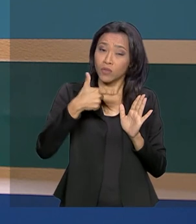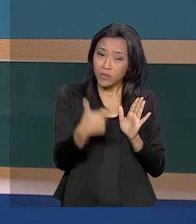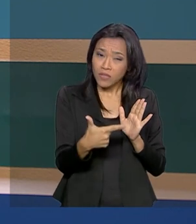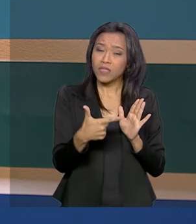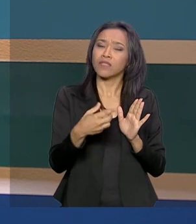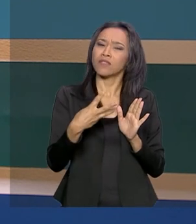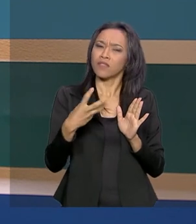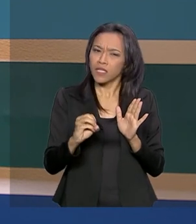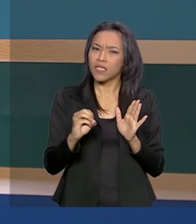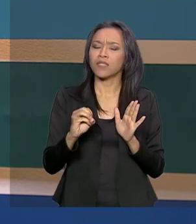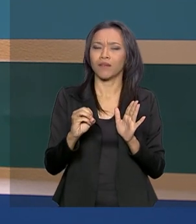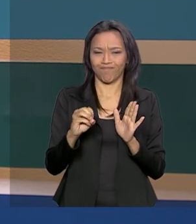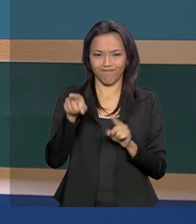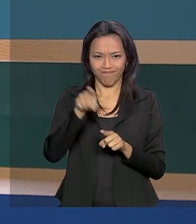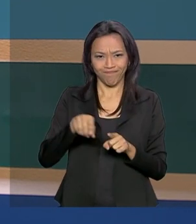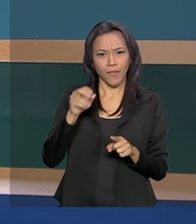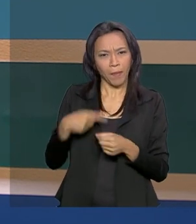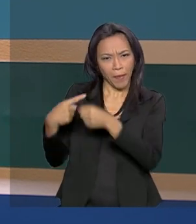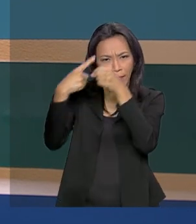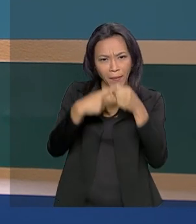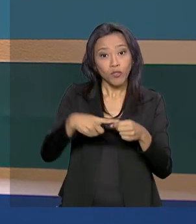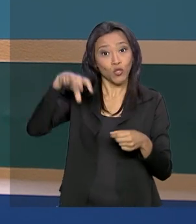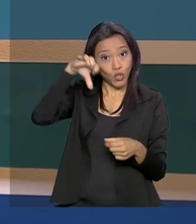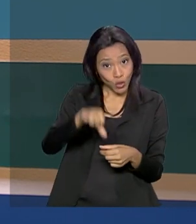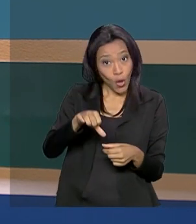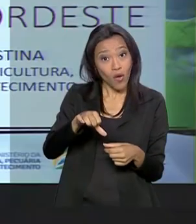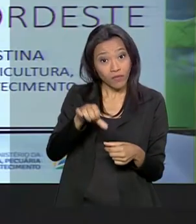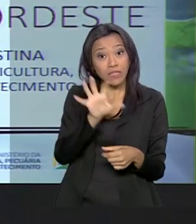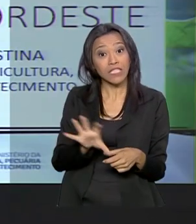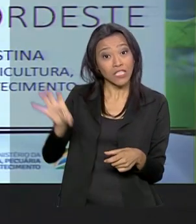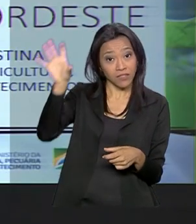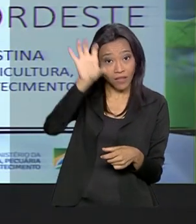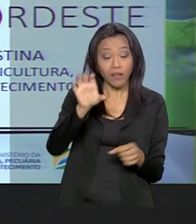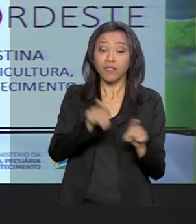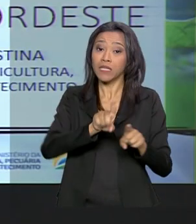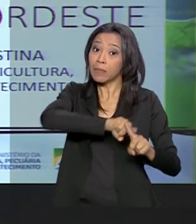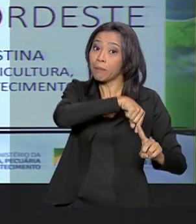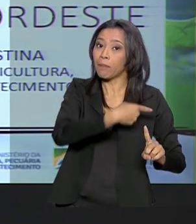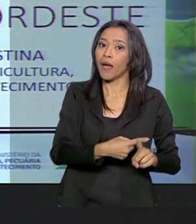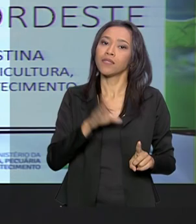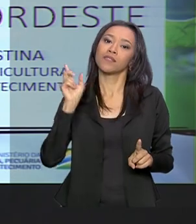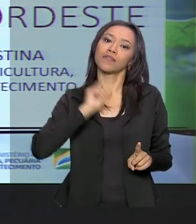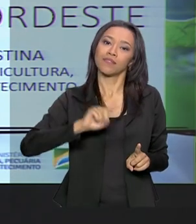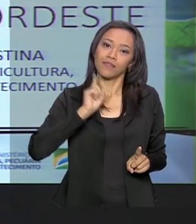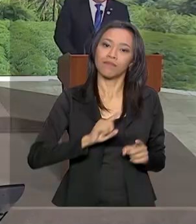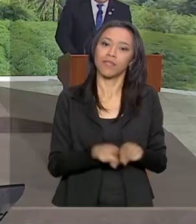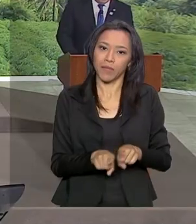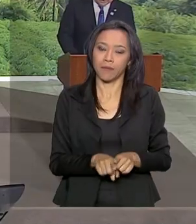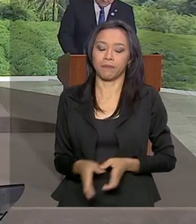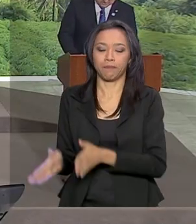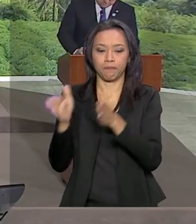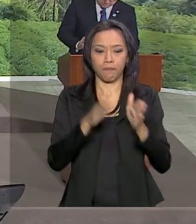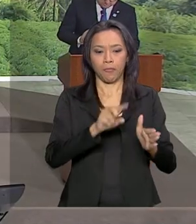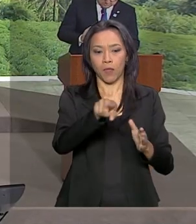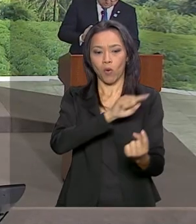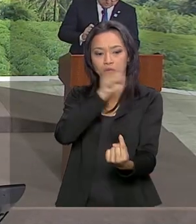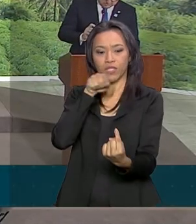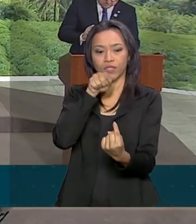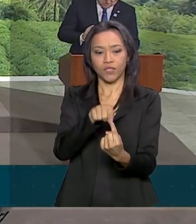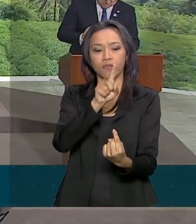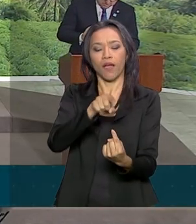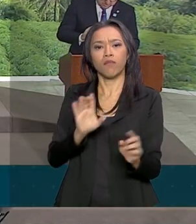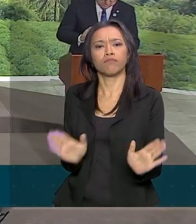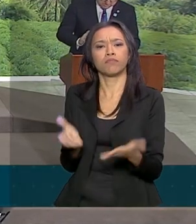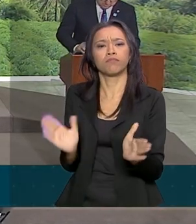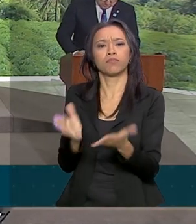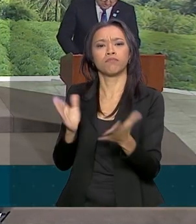nove estados da região, além de Minas Gerais. O plano quer impulsionar o desenvolvimento econômico e